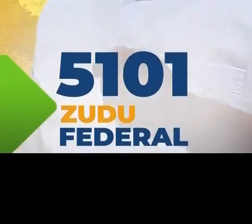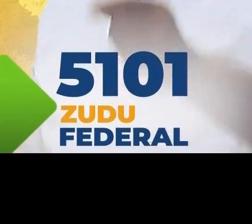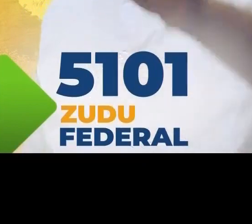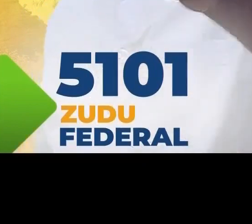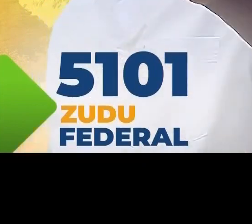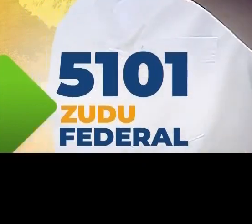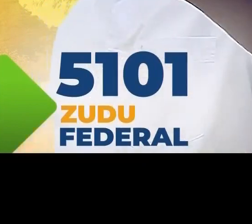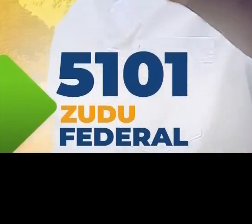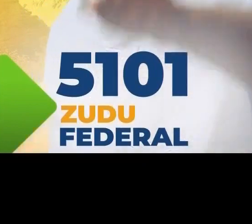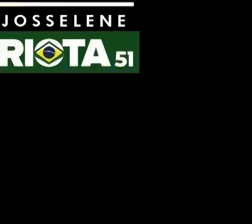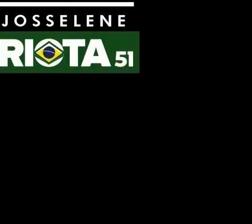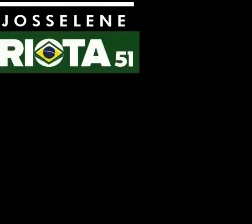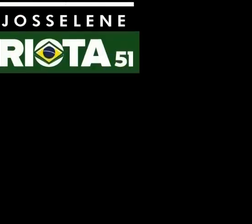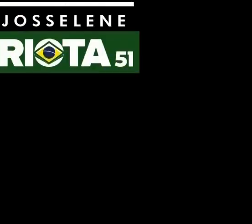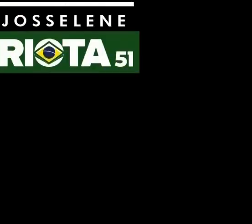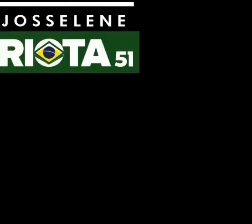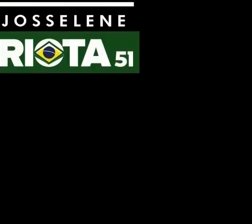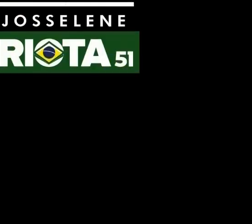deputado federal, Júlio Cruz.